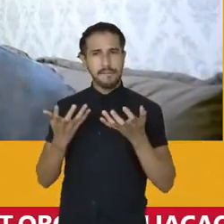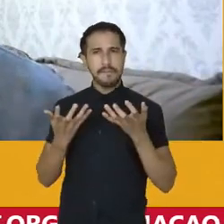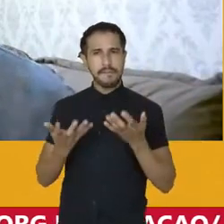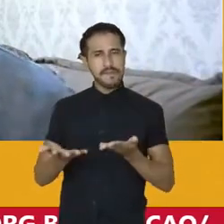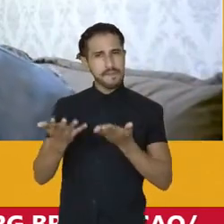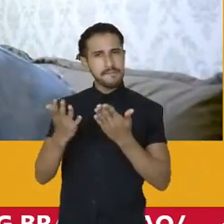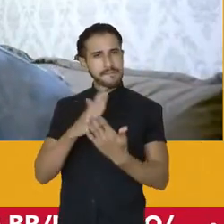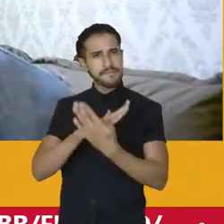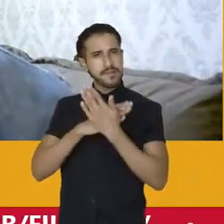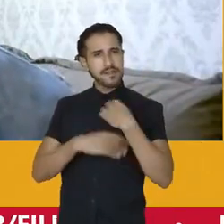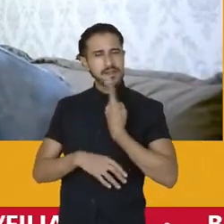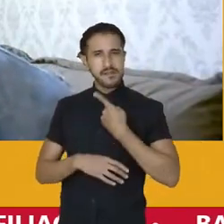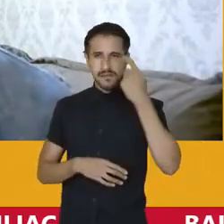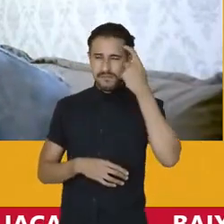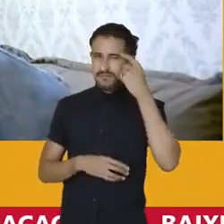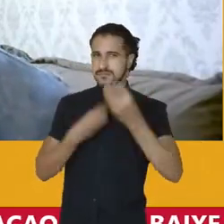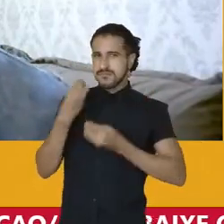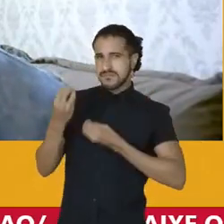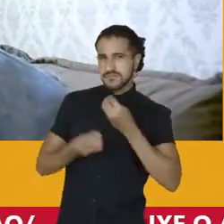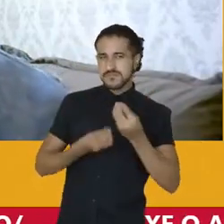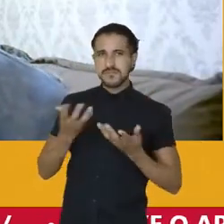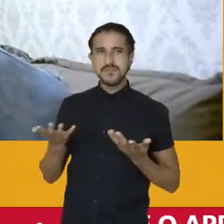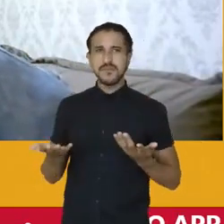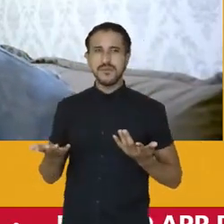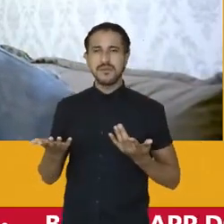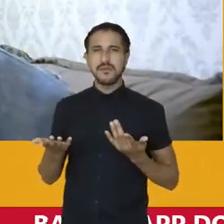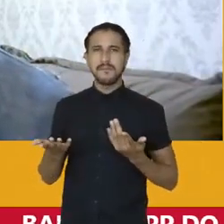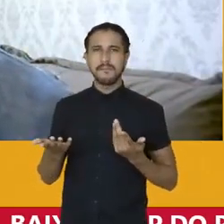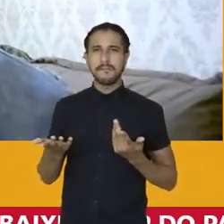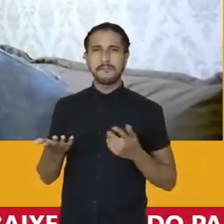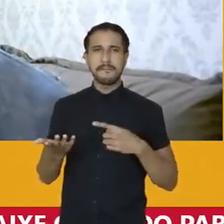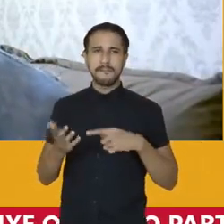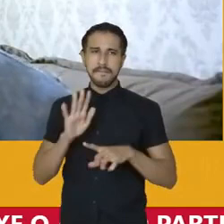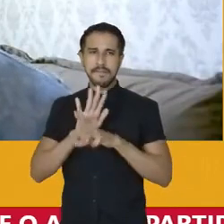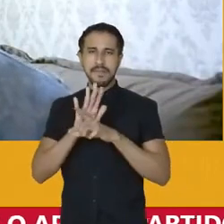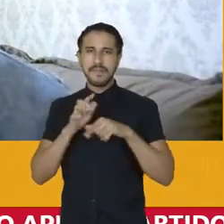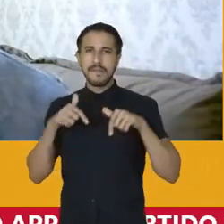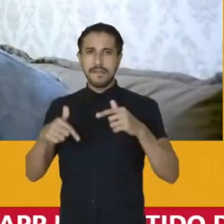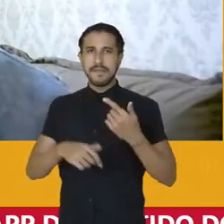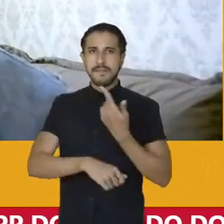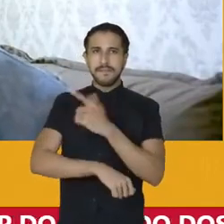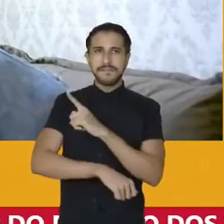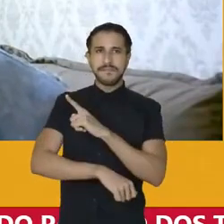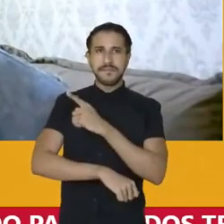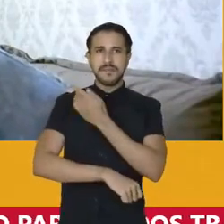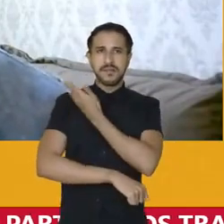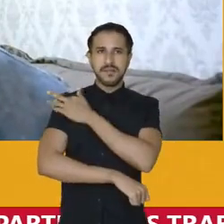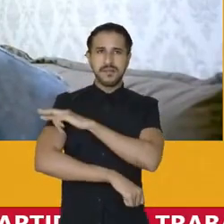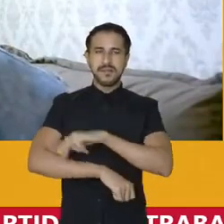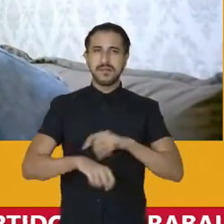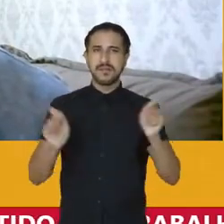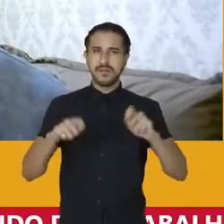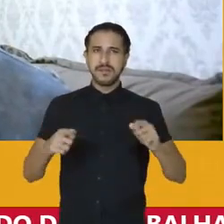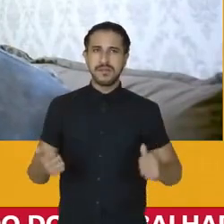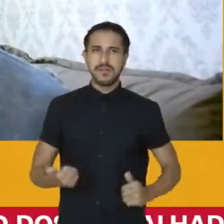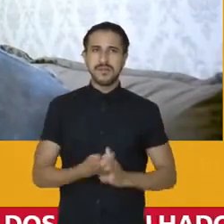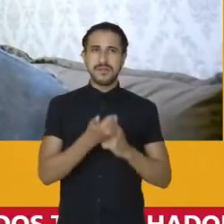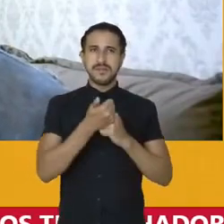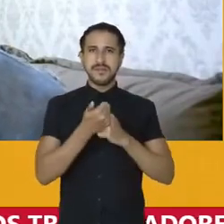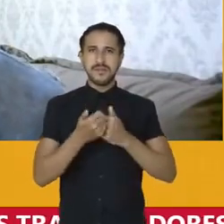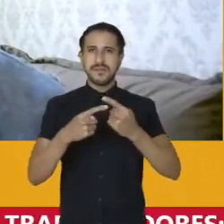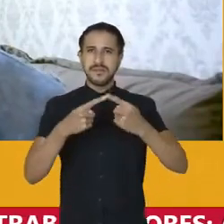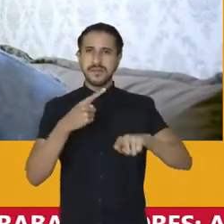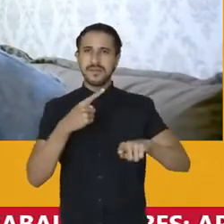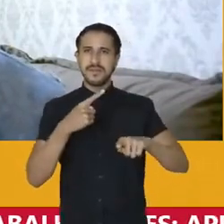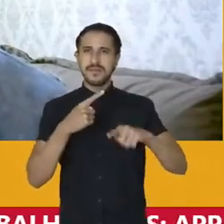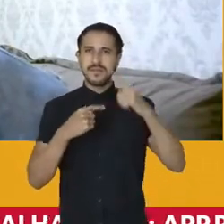nos ajudasse a pensar de que forma que uma legislação antiavista pode ir na coibição e